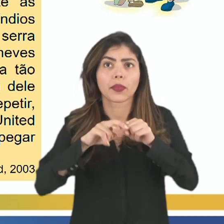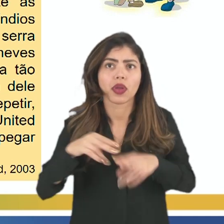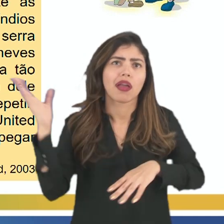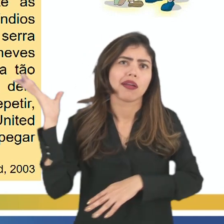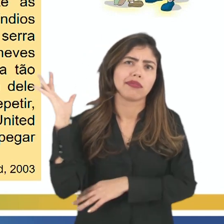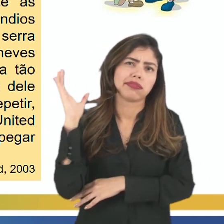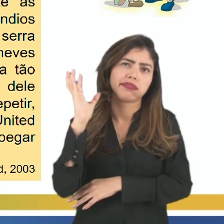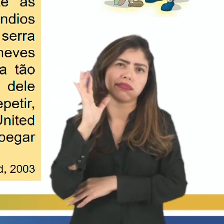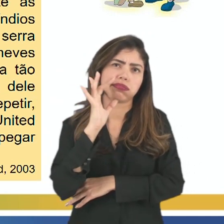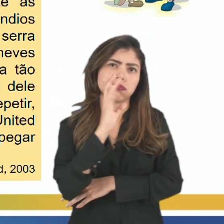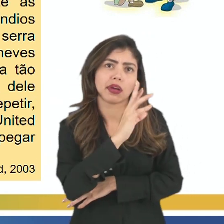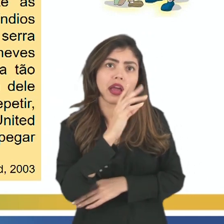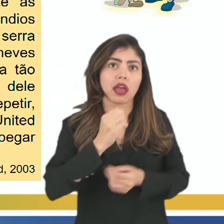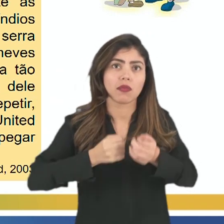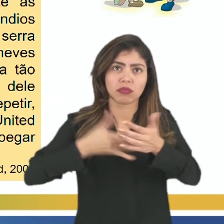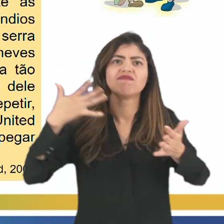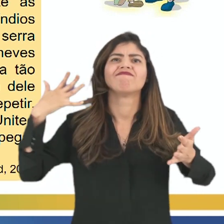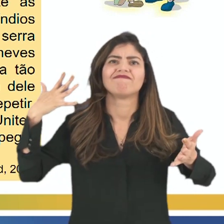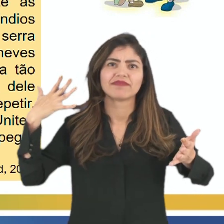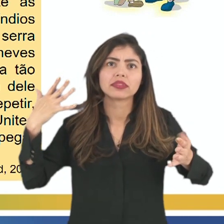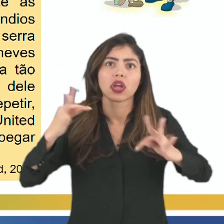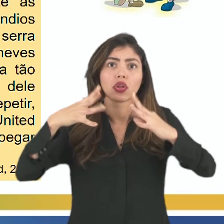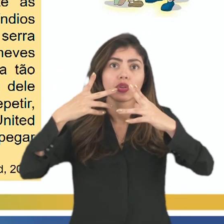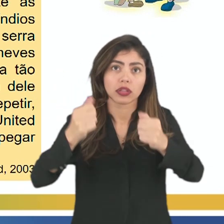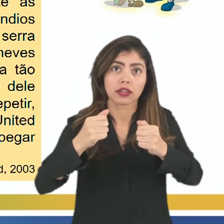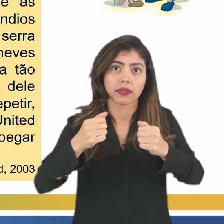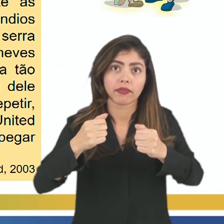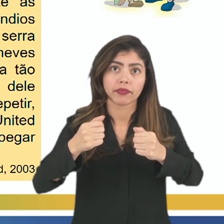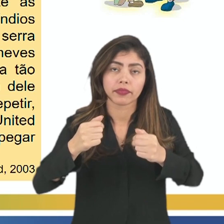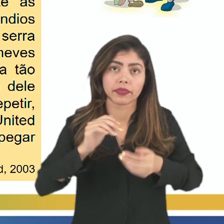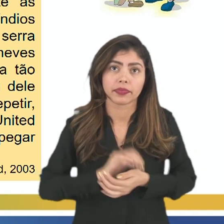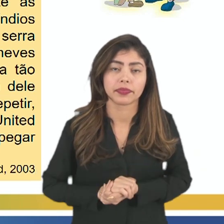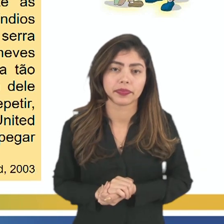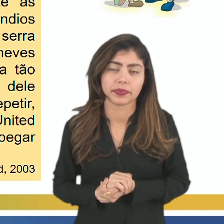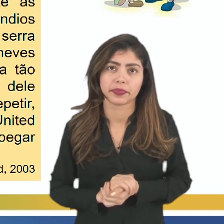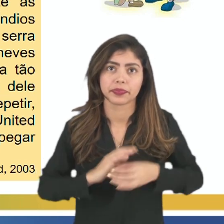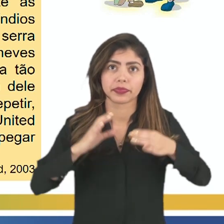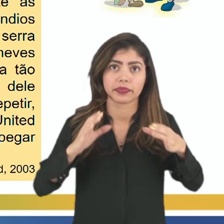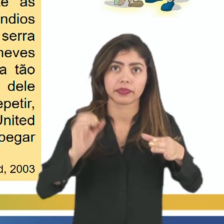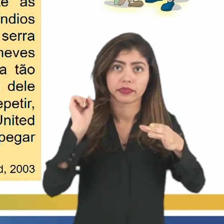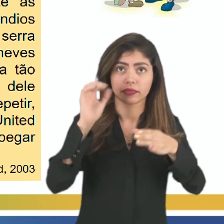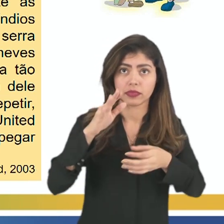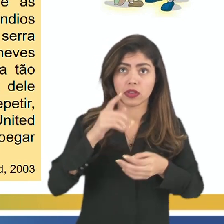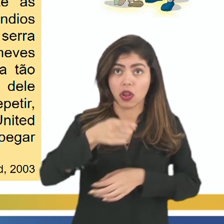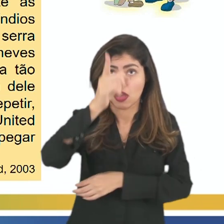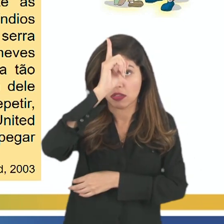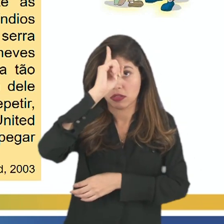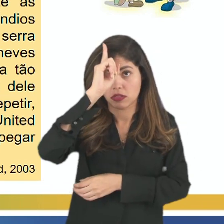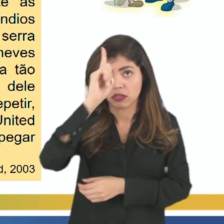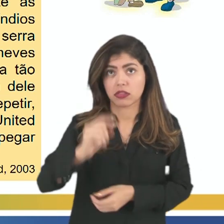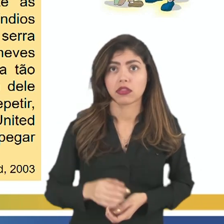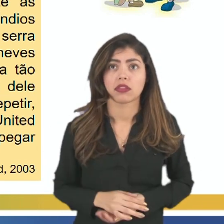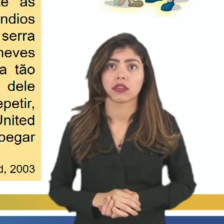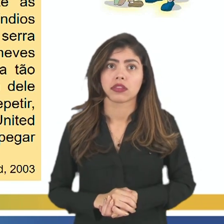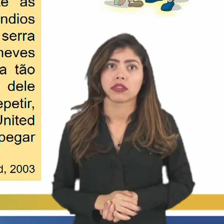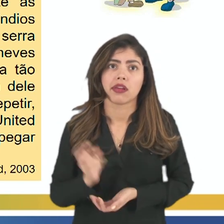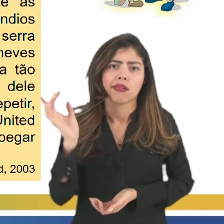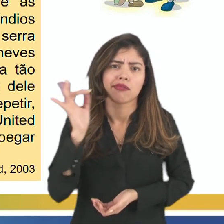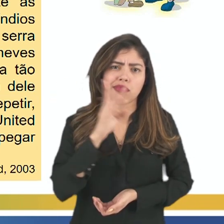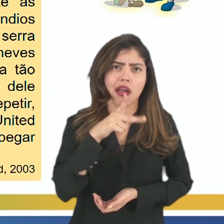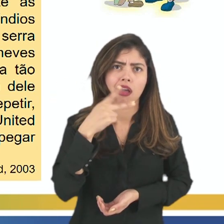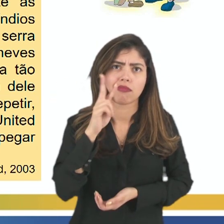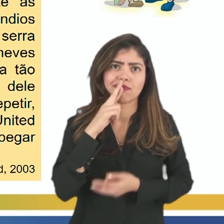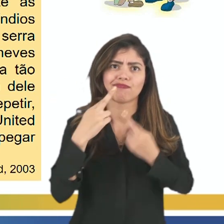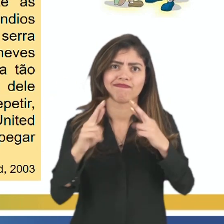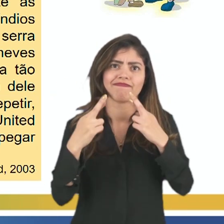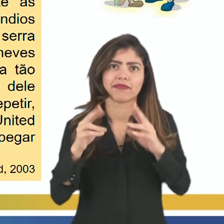calor era tão inverossímil, sobretudo durante a sexta, que os adultos se queixavam